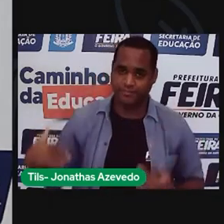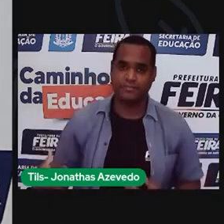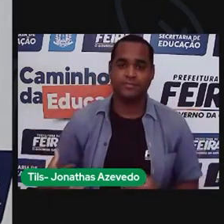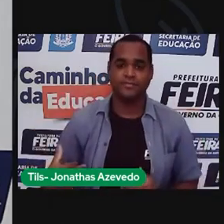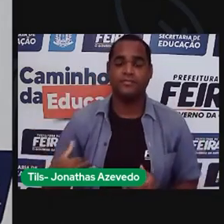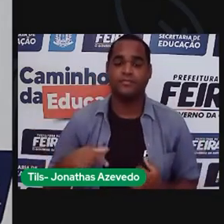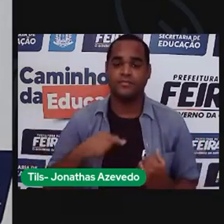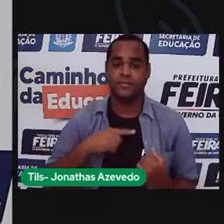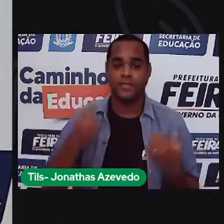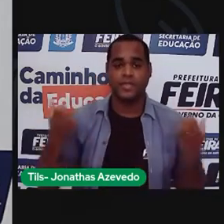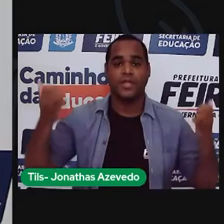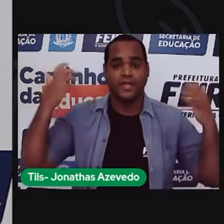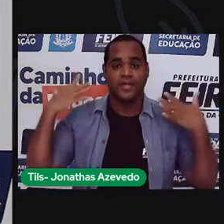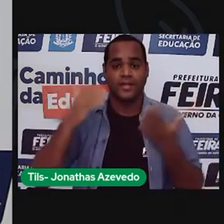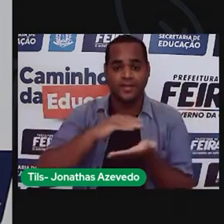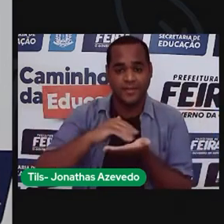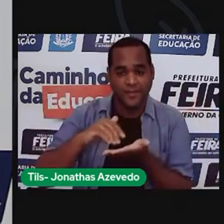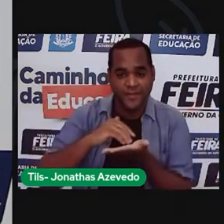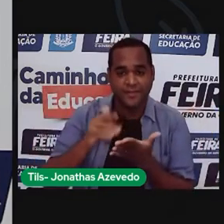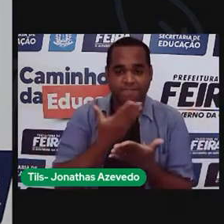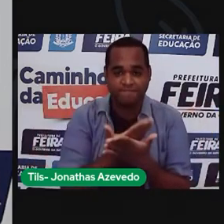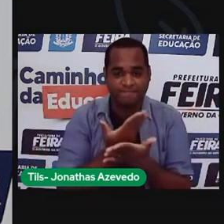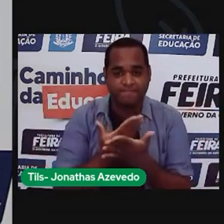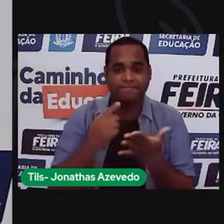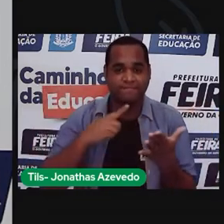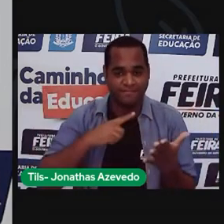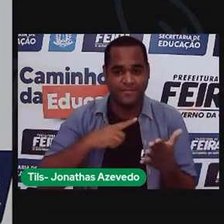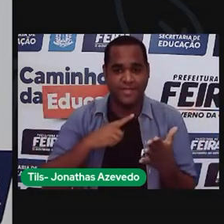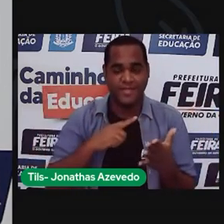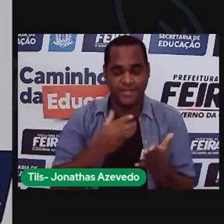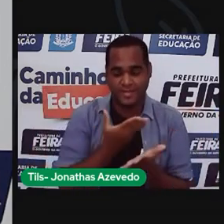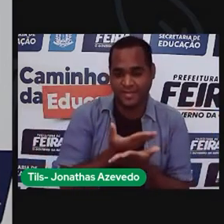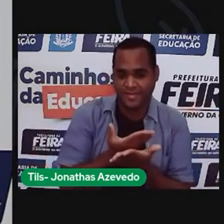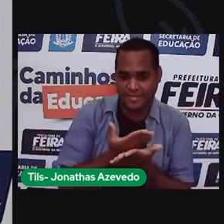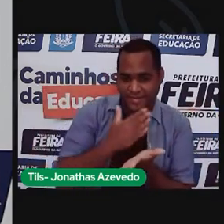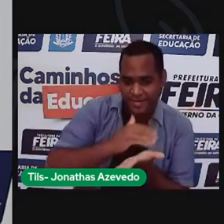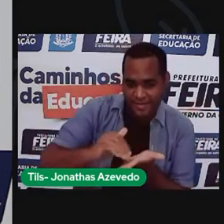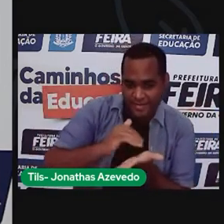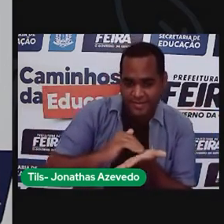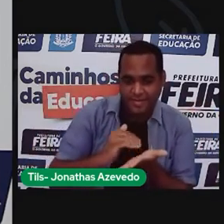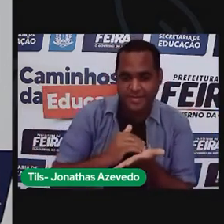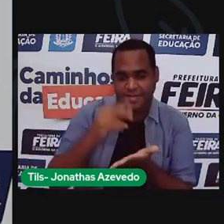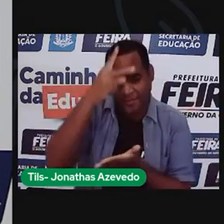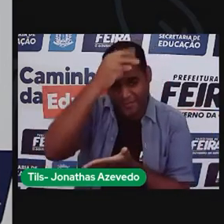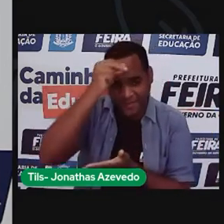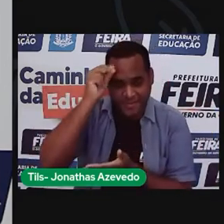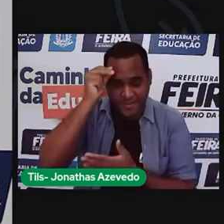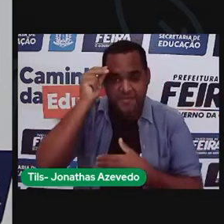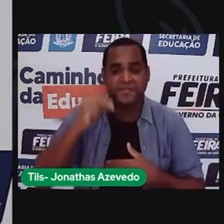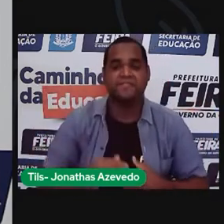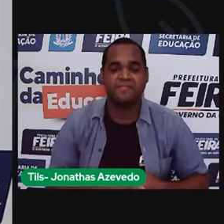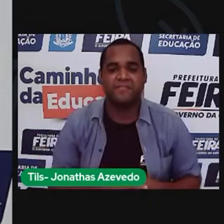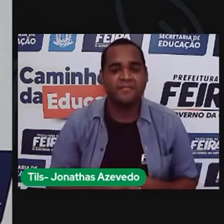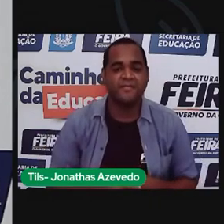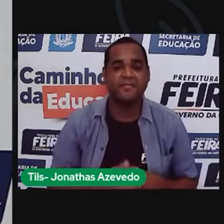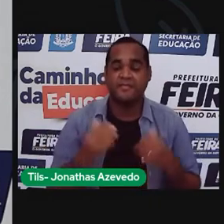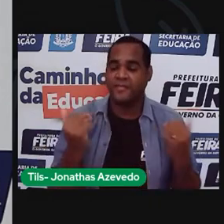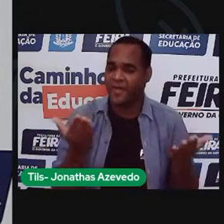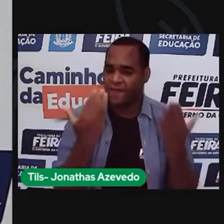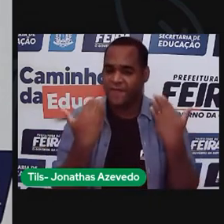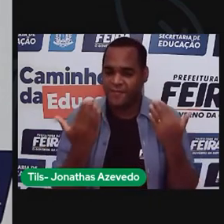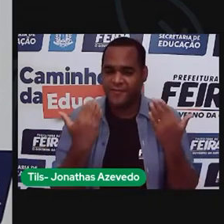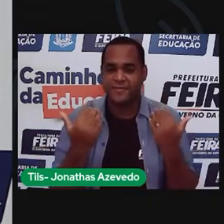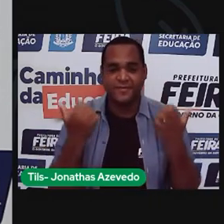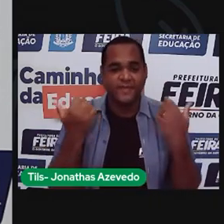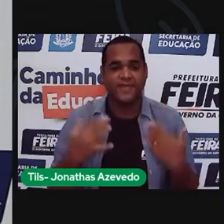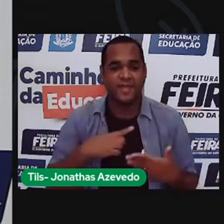Aqui atrás de mim tem a logo da Prefeitura Municipal de Feira de Santana e da Secretaria Municipal de Educação. Agora vamos lá para a nossa